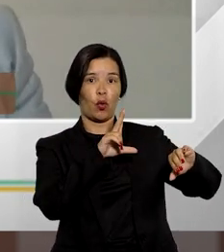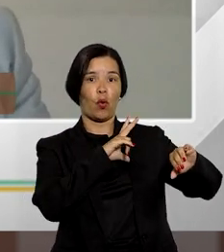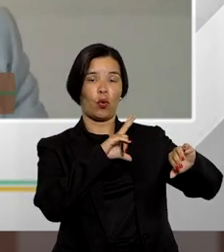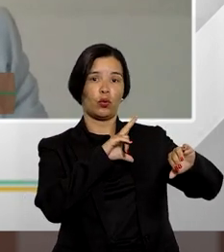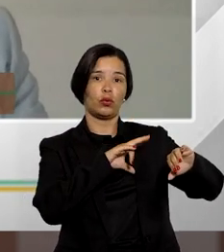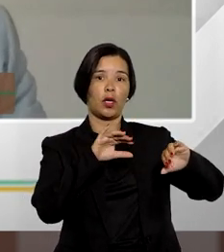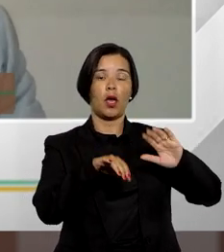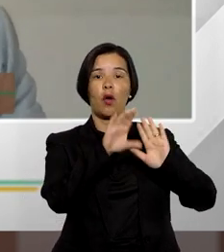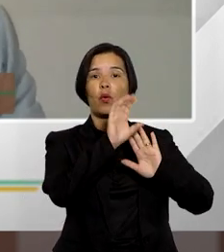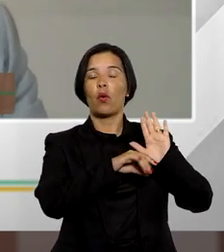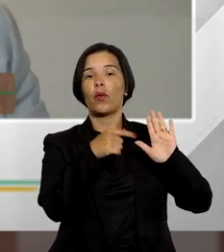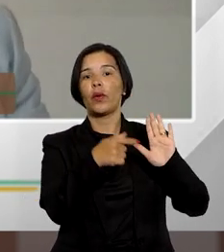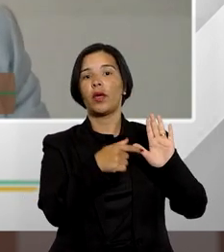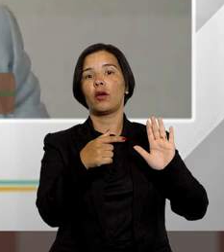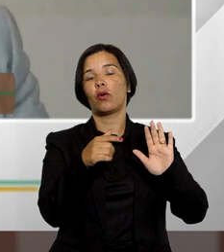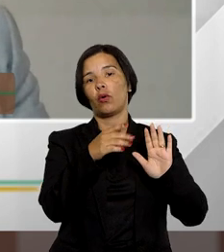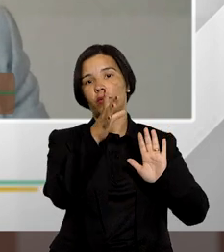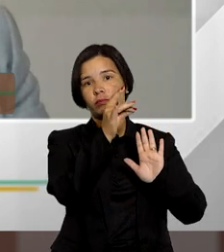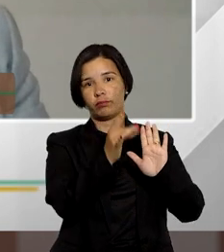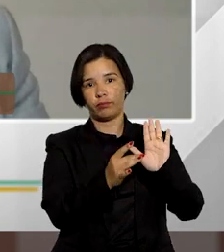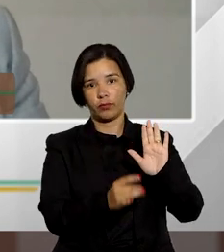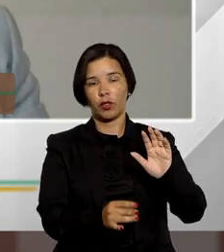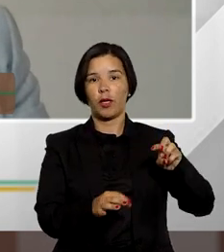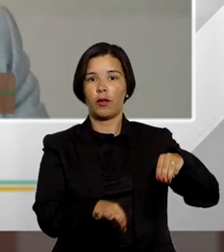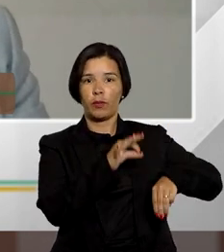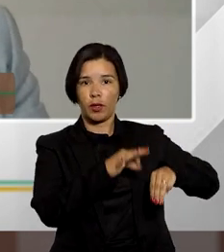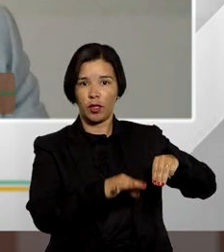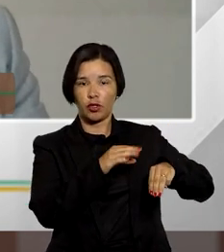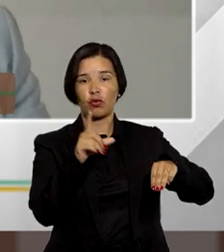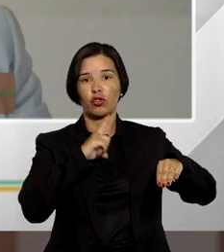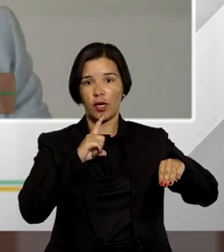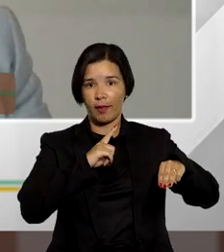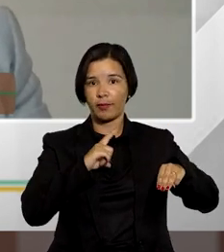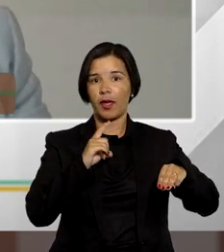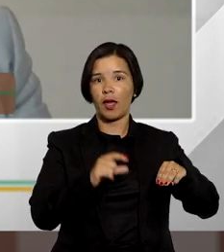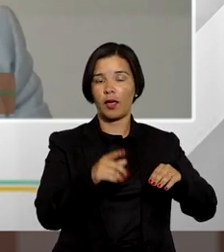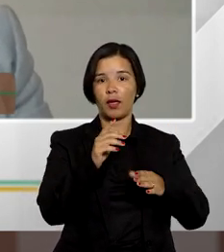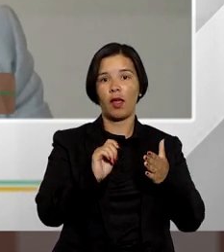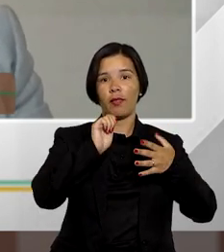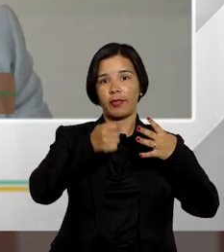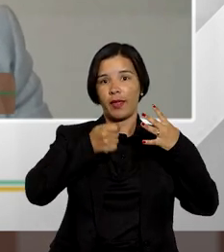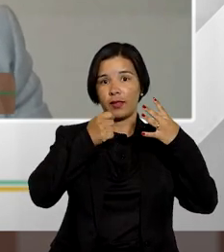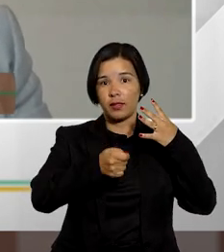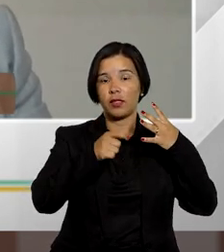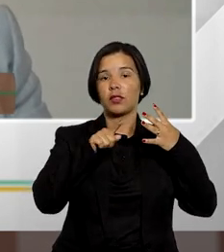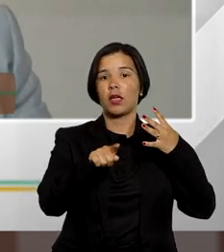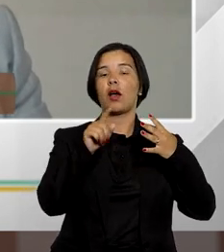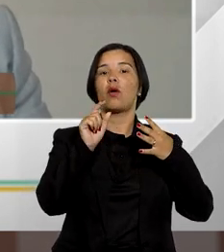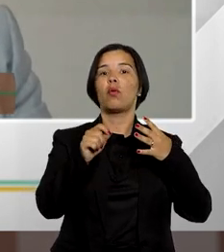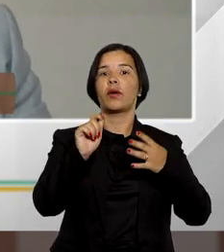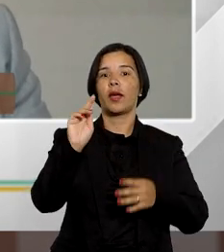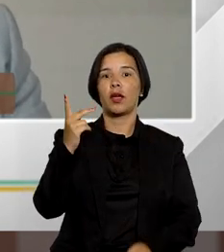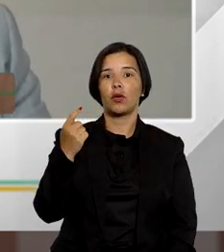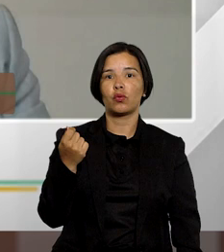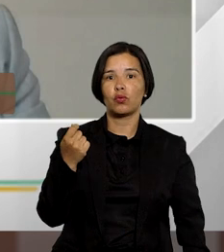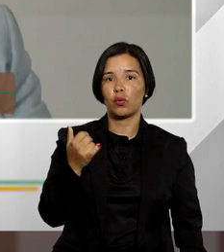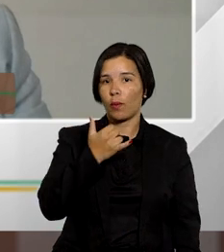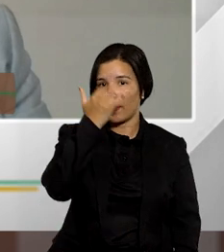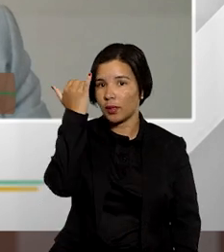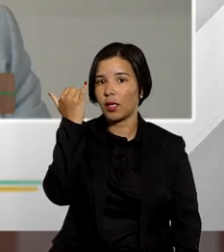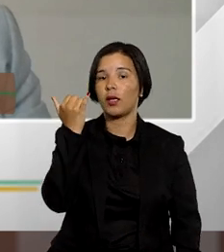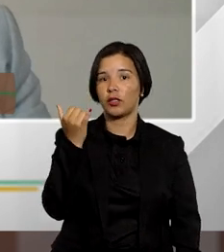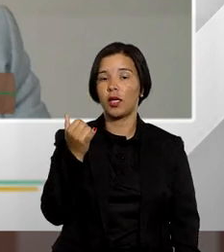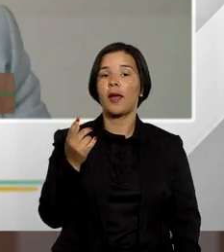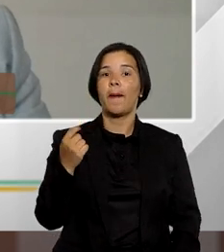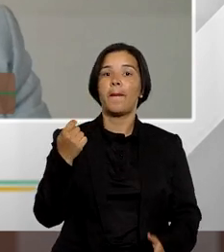economia mista e fazenda pública inclusive há um precedente do ministro Mauro Campio que diz que o regime sucumbencial para a condenação da sociedade